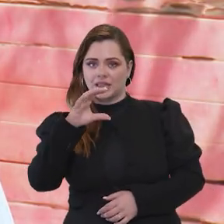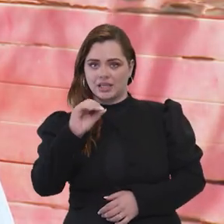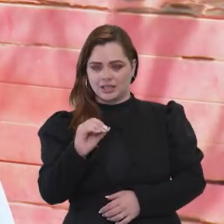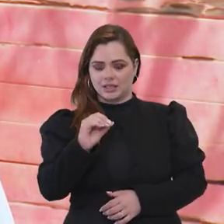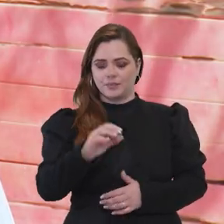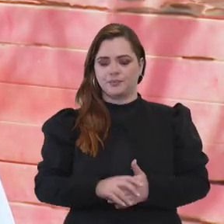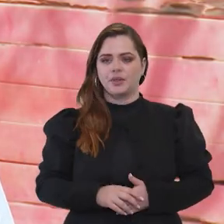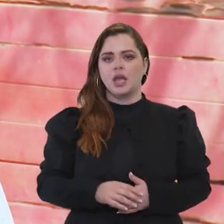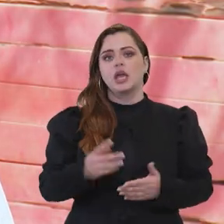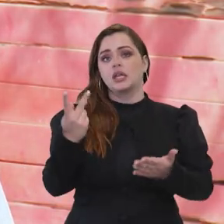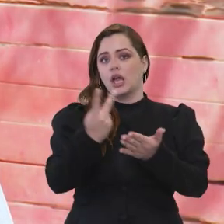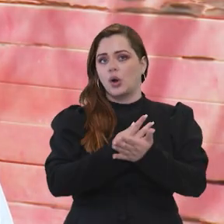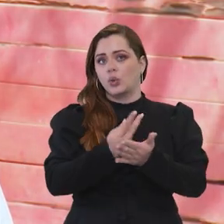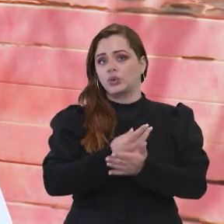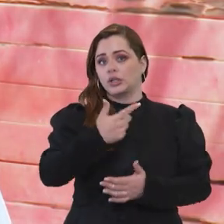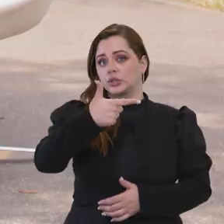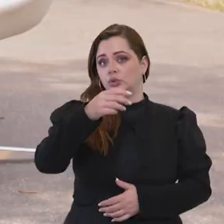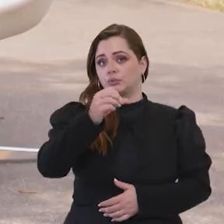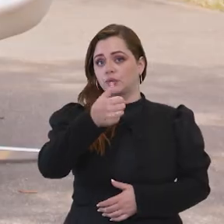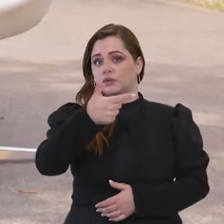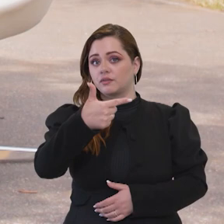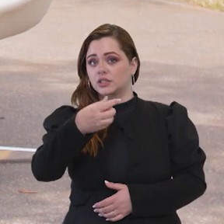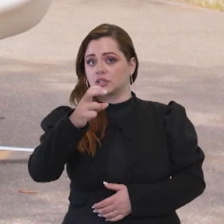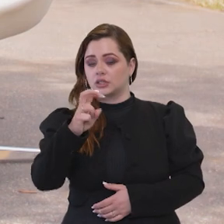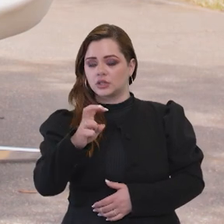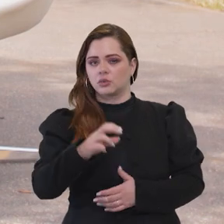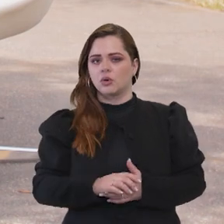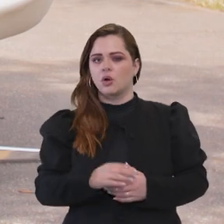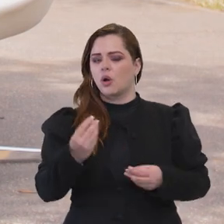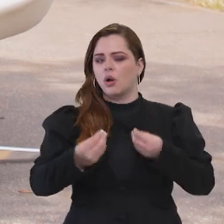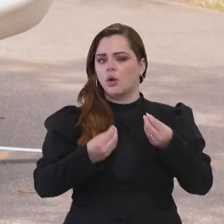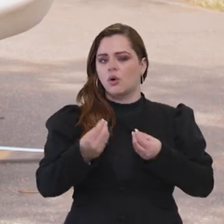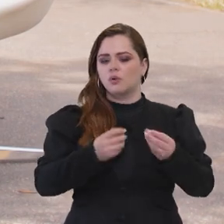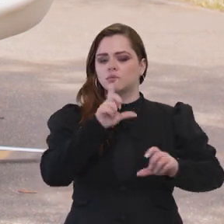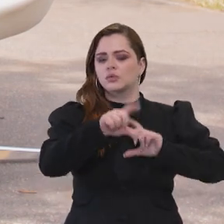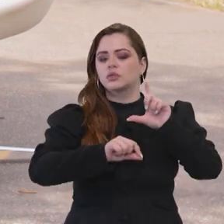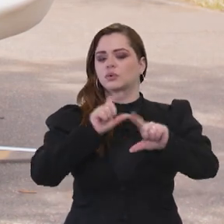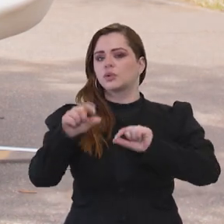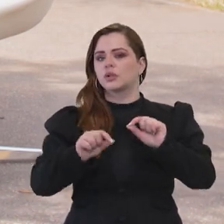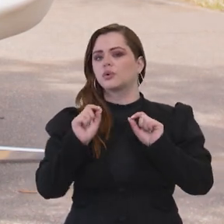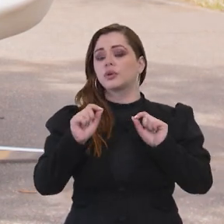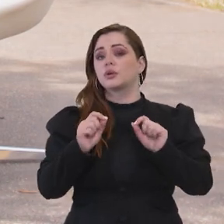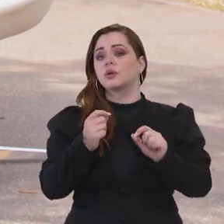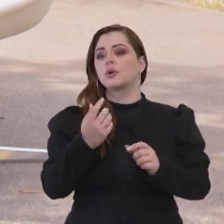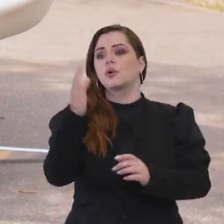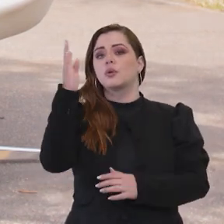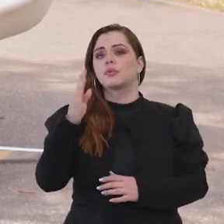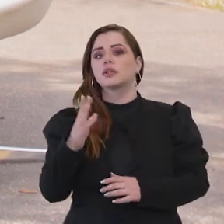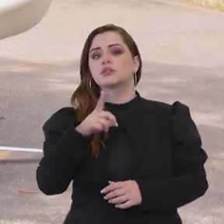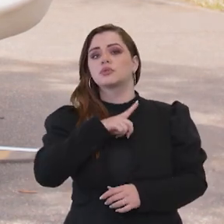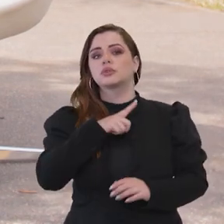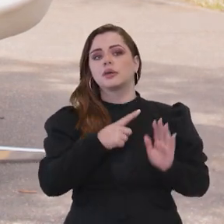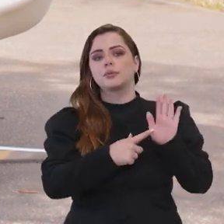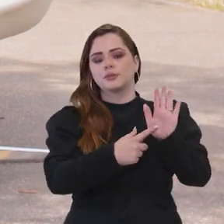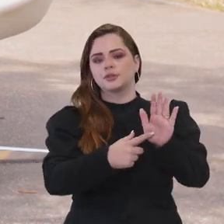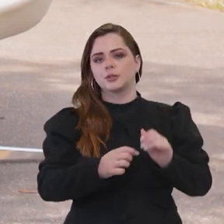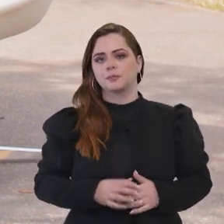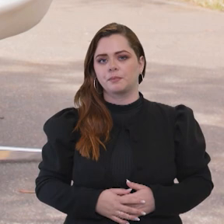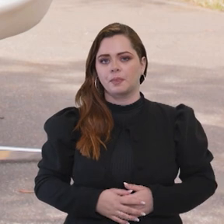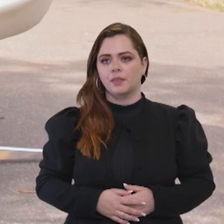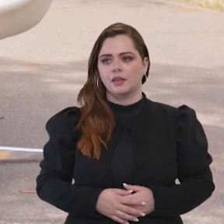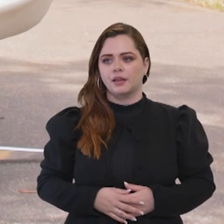desse encontro, que deve ser em 2025. Como que o senhor vê essa escolha e o que o Brasil tem para mostrar para o mundo? Ah, eu acho,